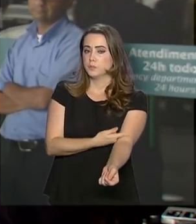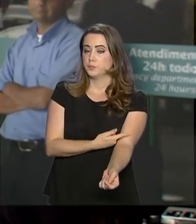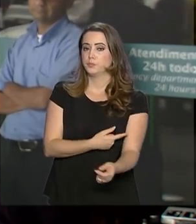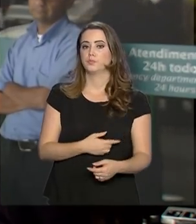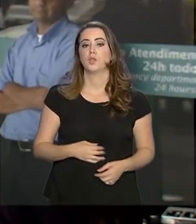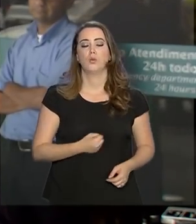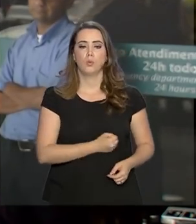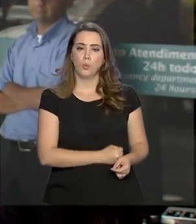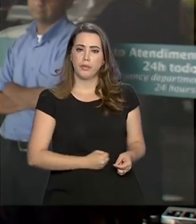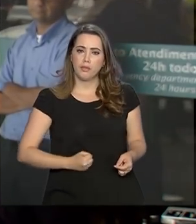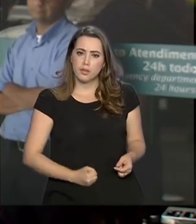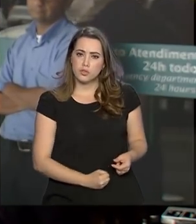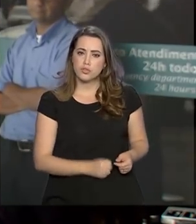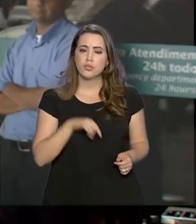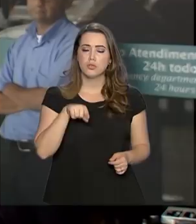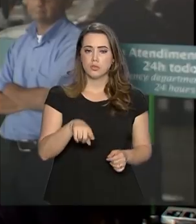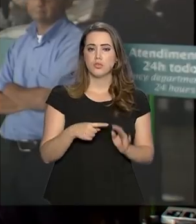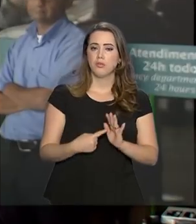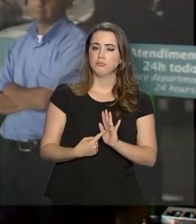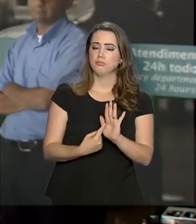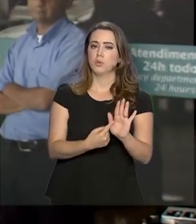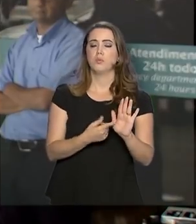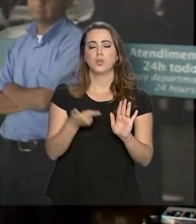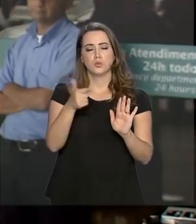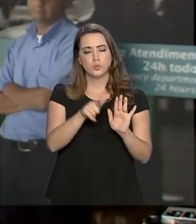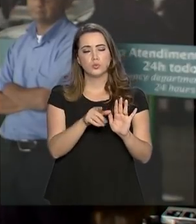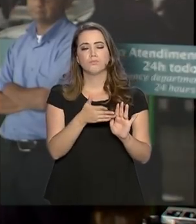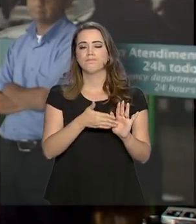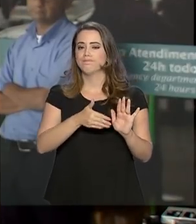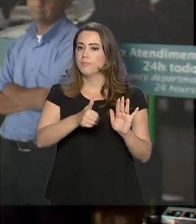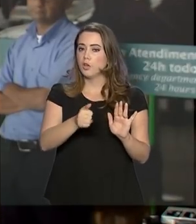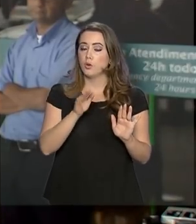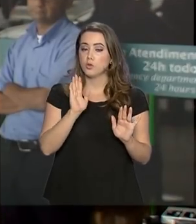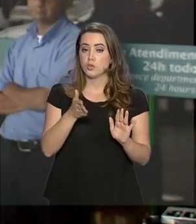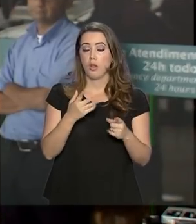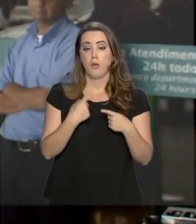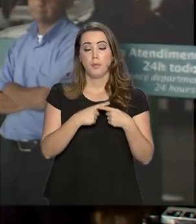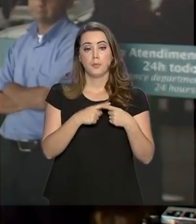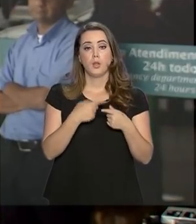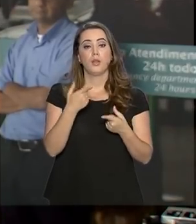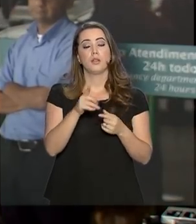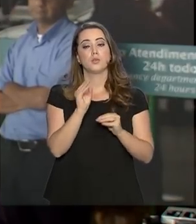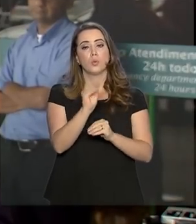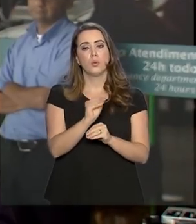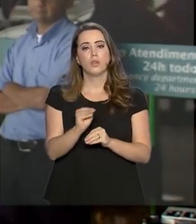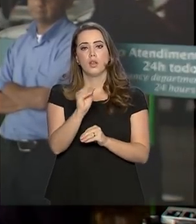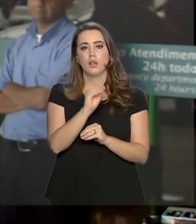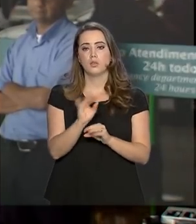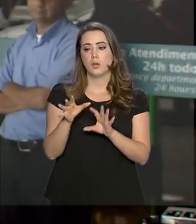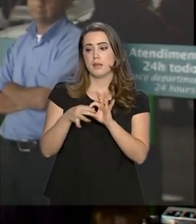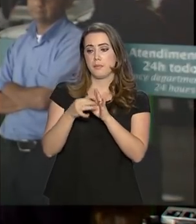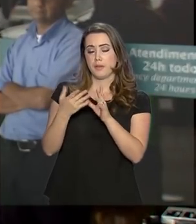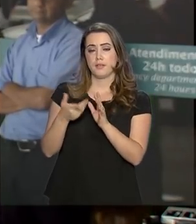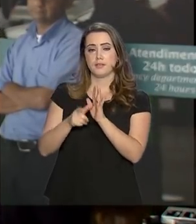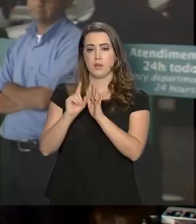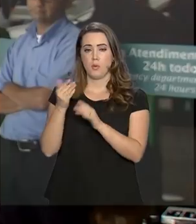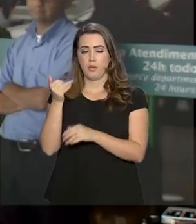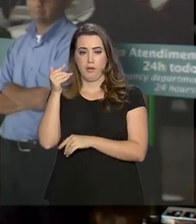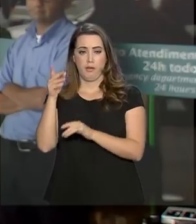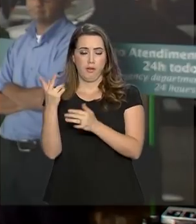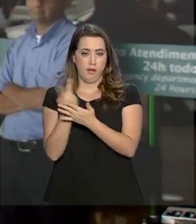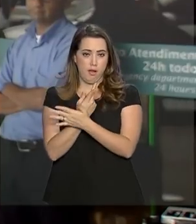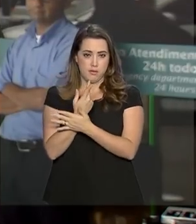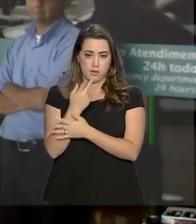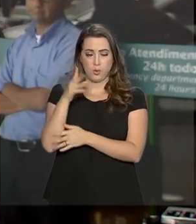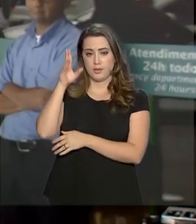do presidente já apresenta sinais de recuperação. Em virtude desse tratamento, a alta que estava prevista para amanhã